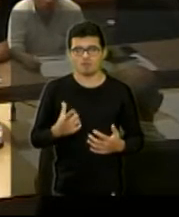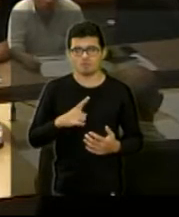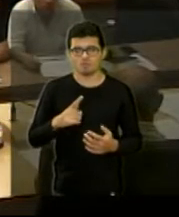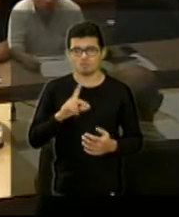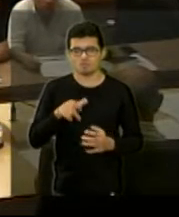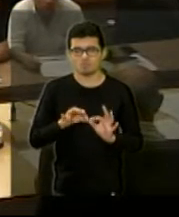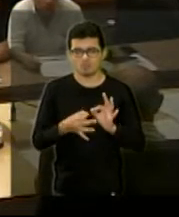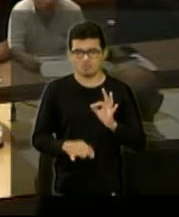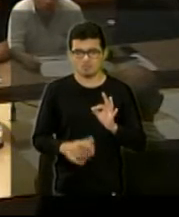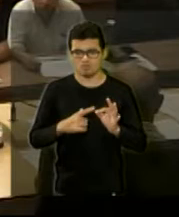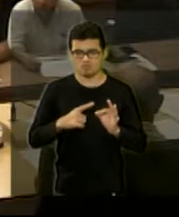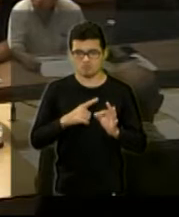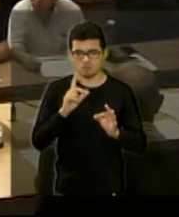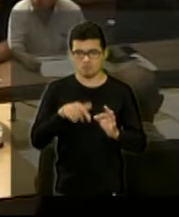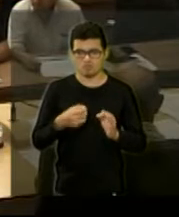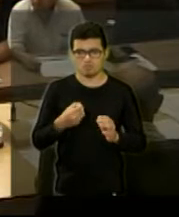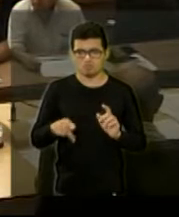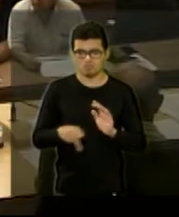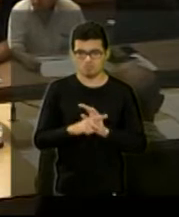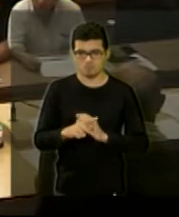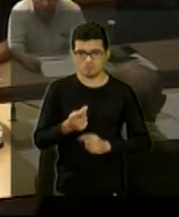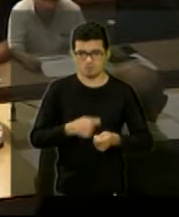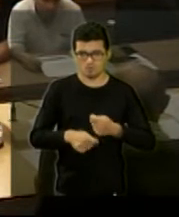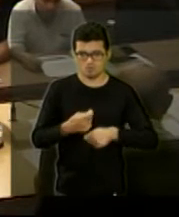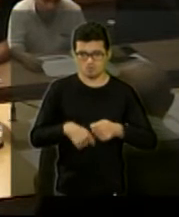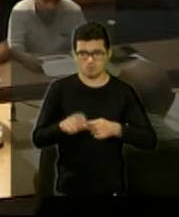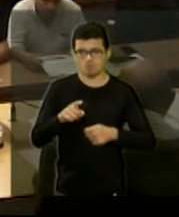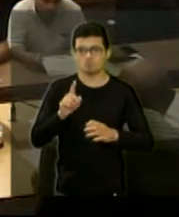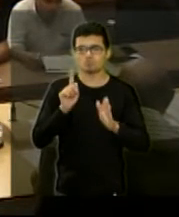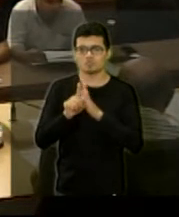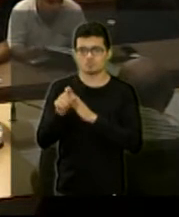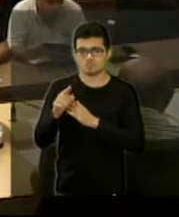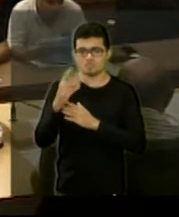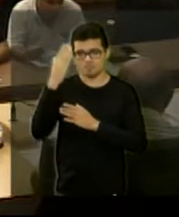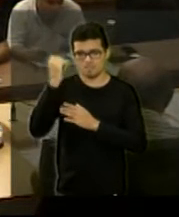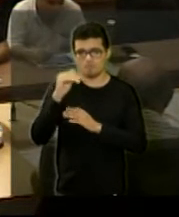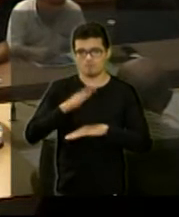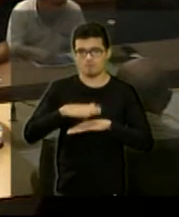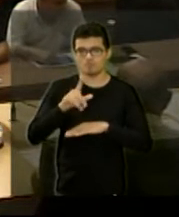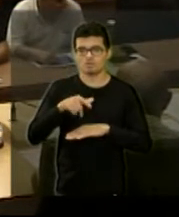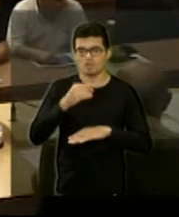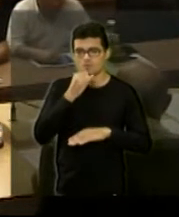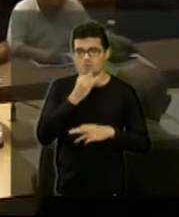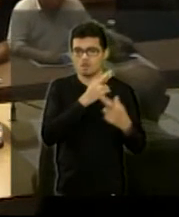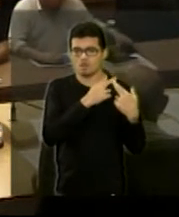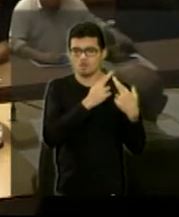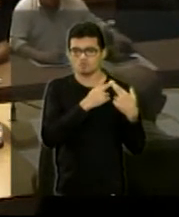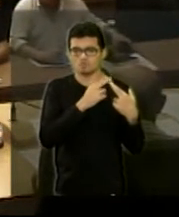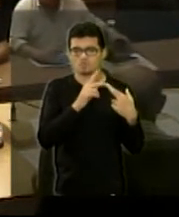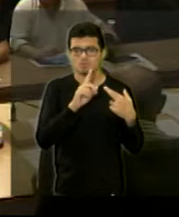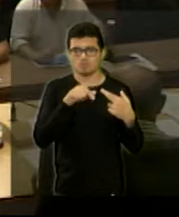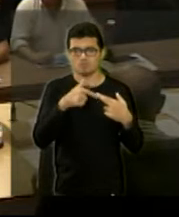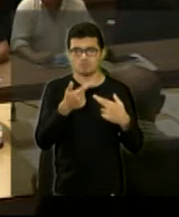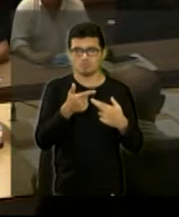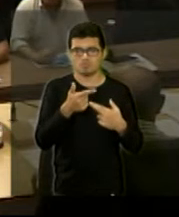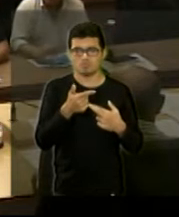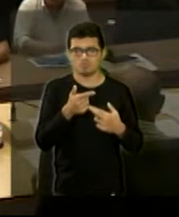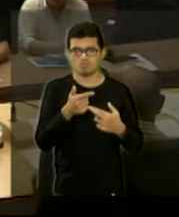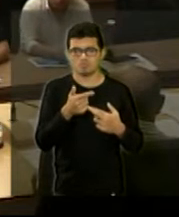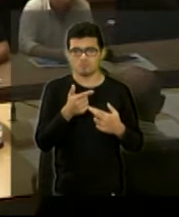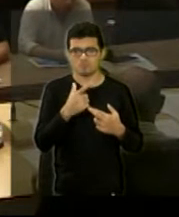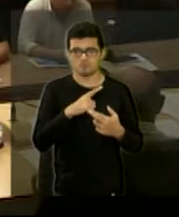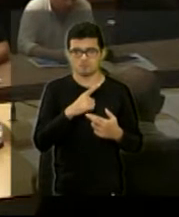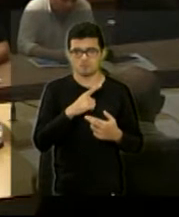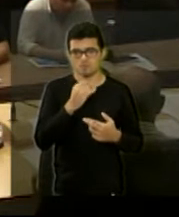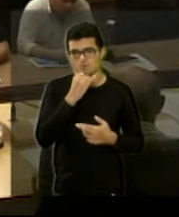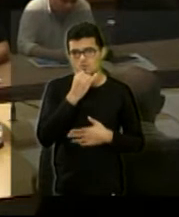mas é uma questão que nós, às vezes, precisamos perguntar, porque vocês estão mais atentos. Sim. A responsabilidade, depois que você, vou